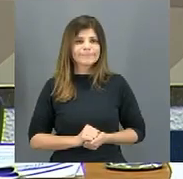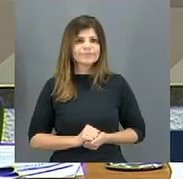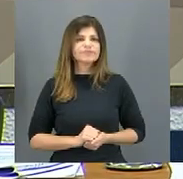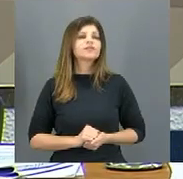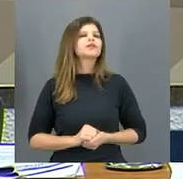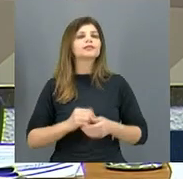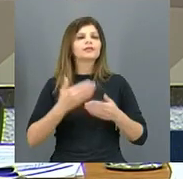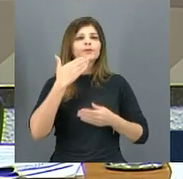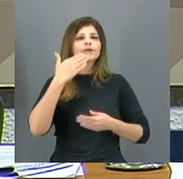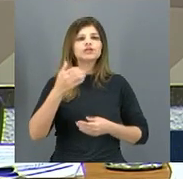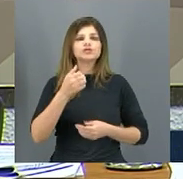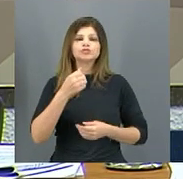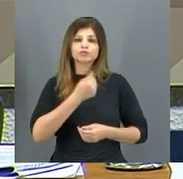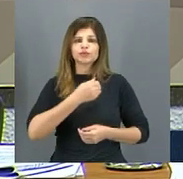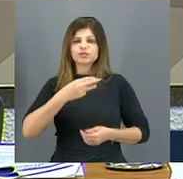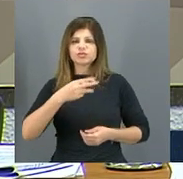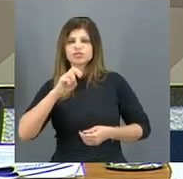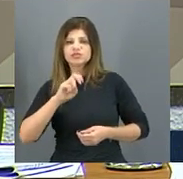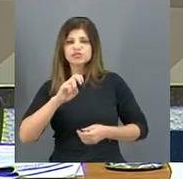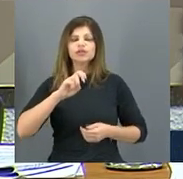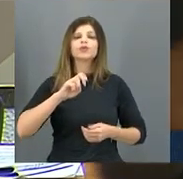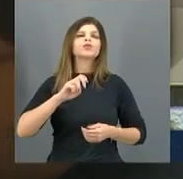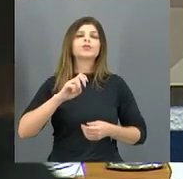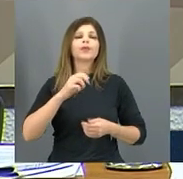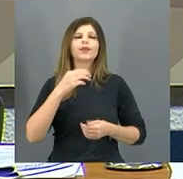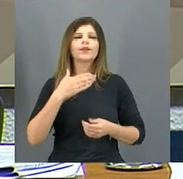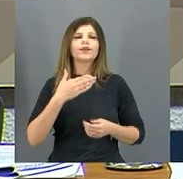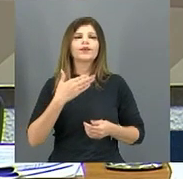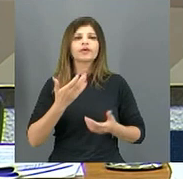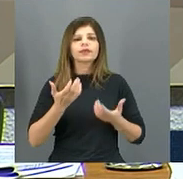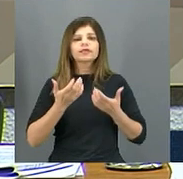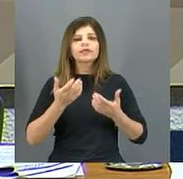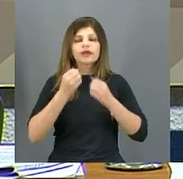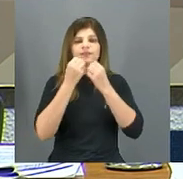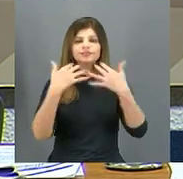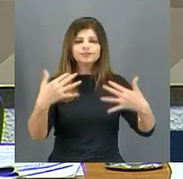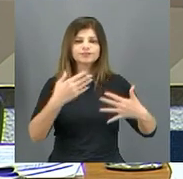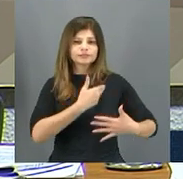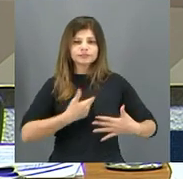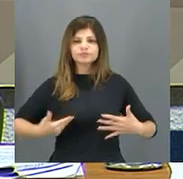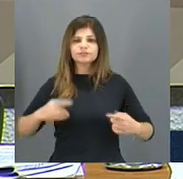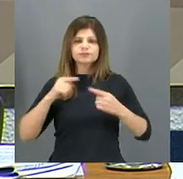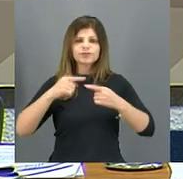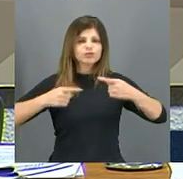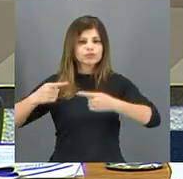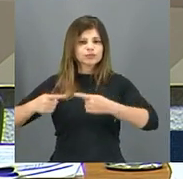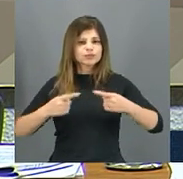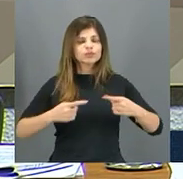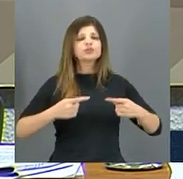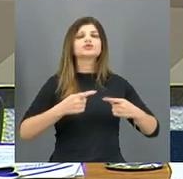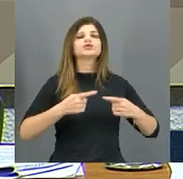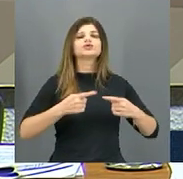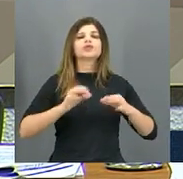Requerimento nº 35, domínio de 4, na turma ativa. Quero a realização de audiência pública para discutir medidas